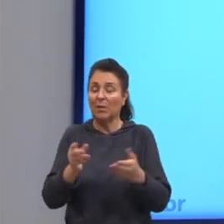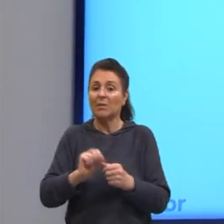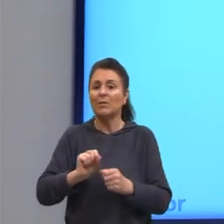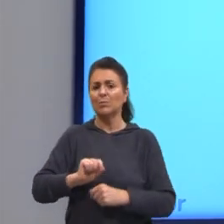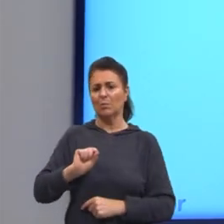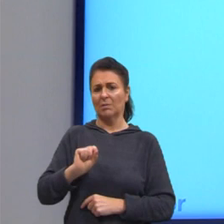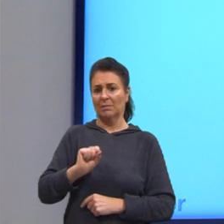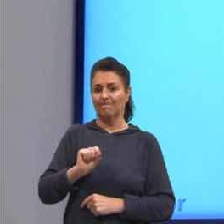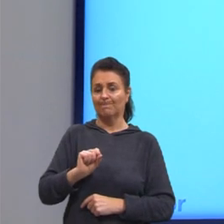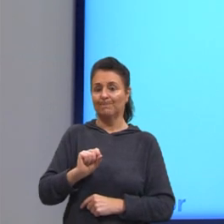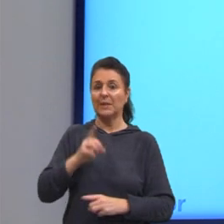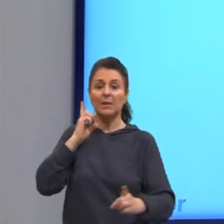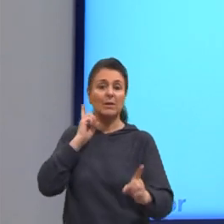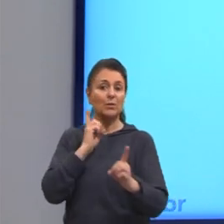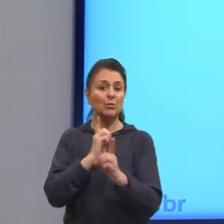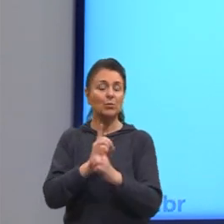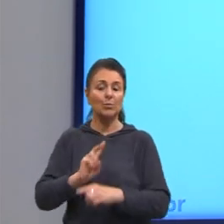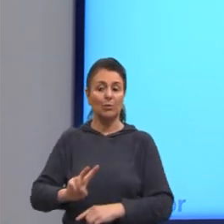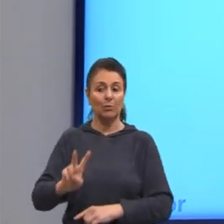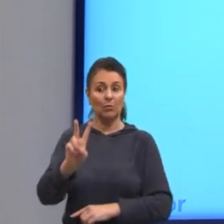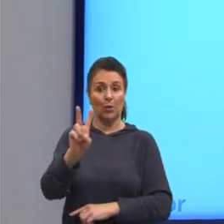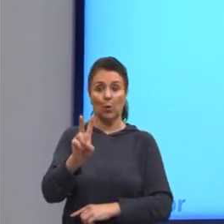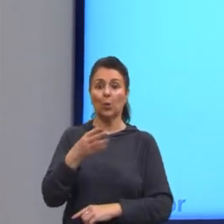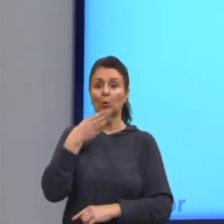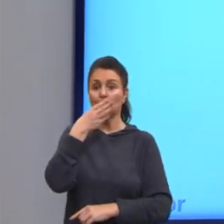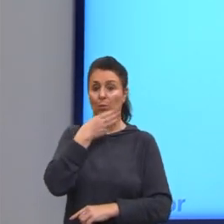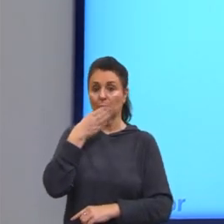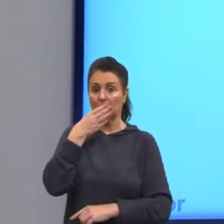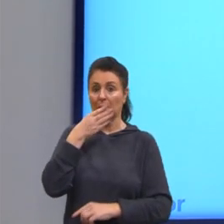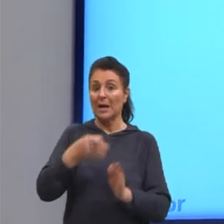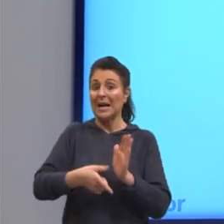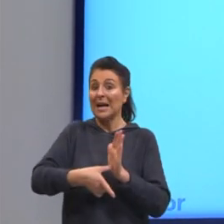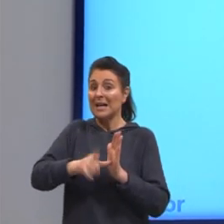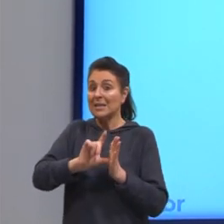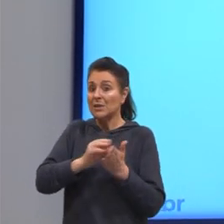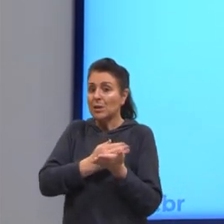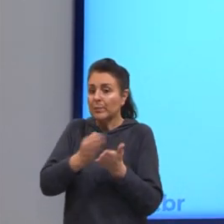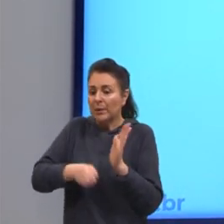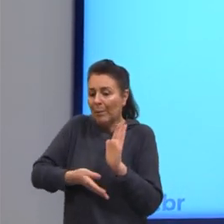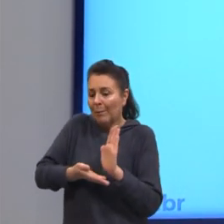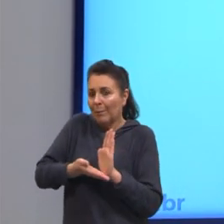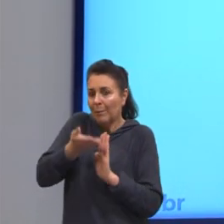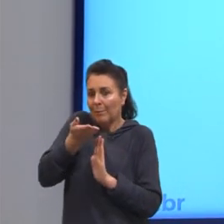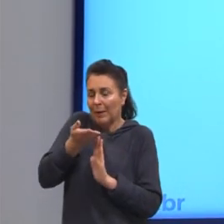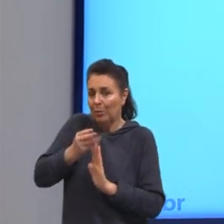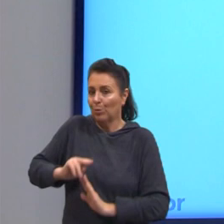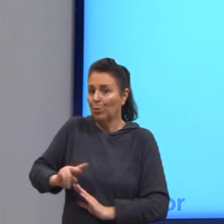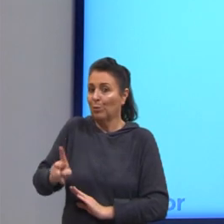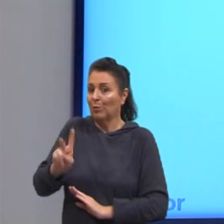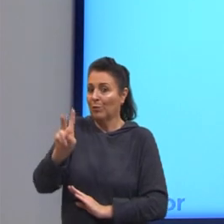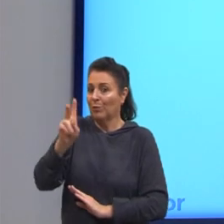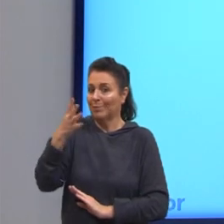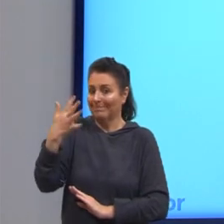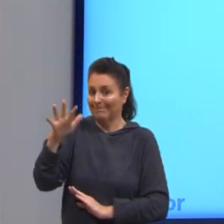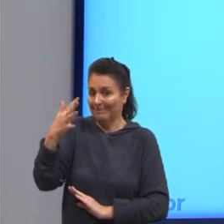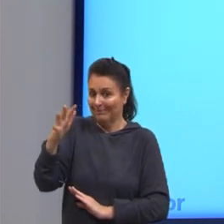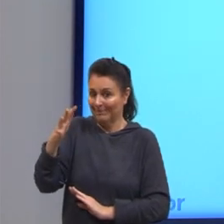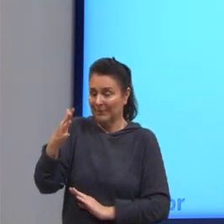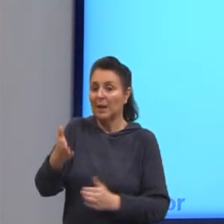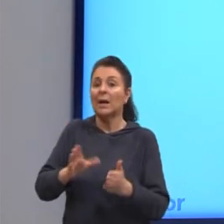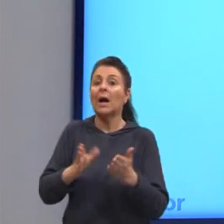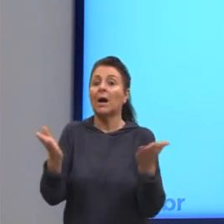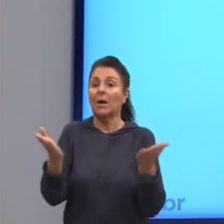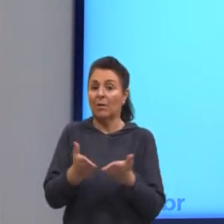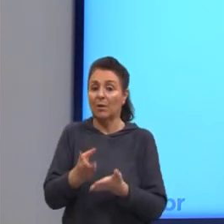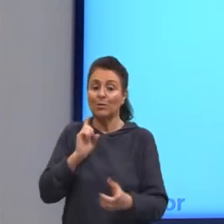descobri, então, o valor do açúcar antes do aumento. E agora nós vamos calcular ele após o aumento, né?